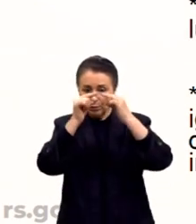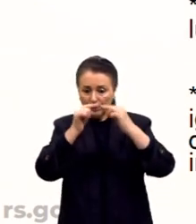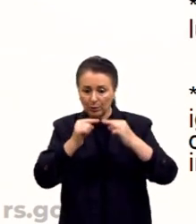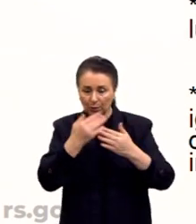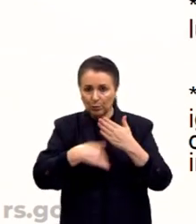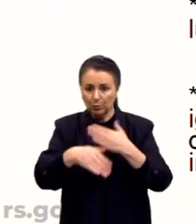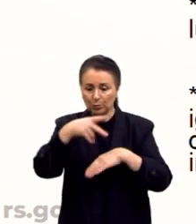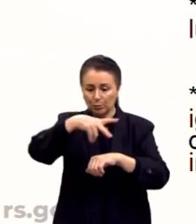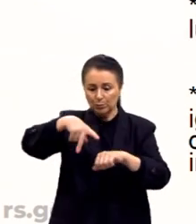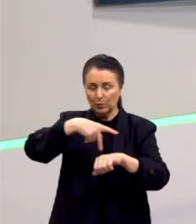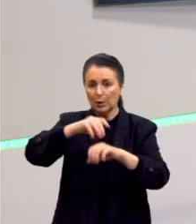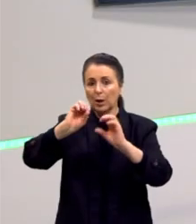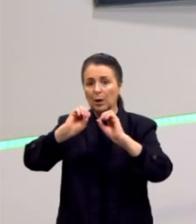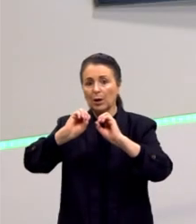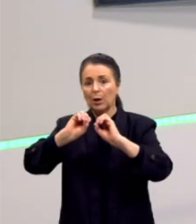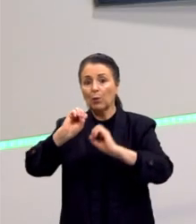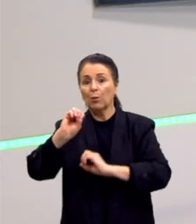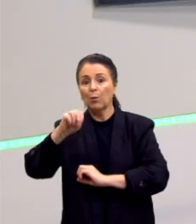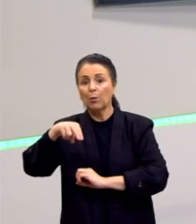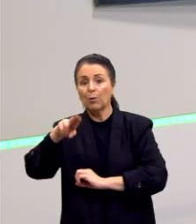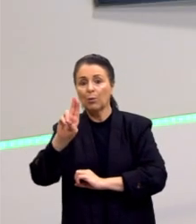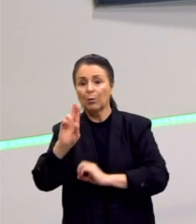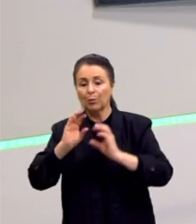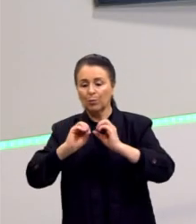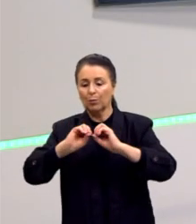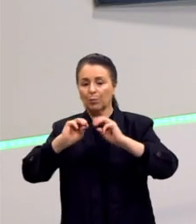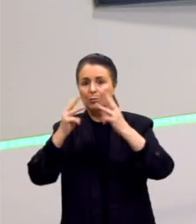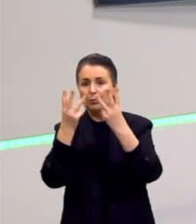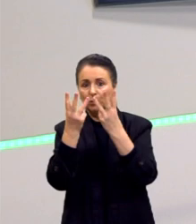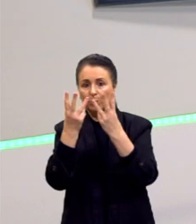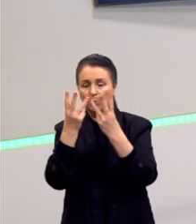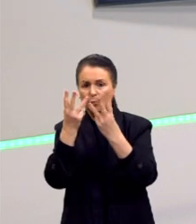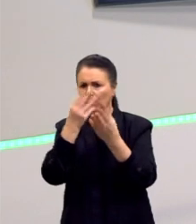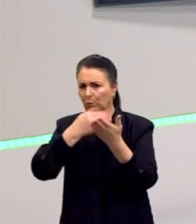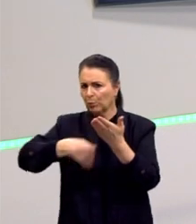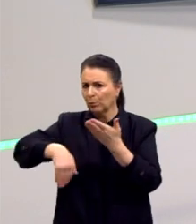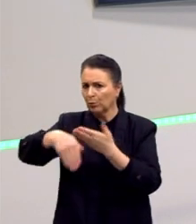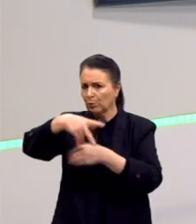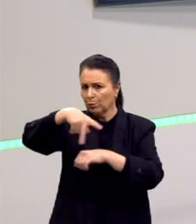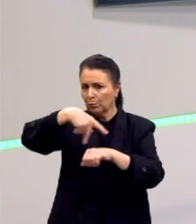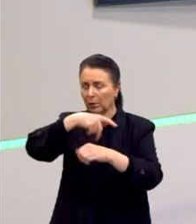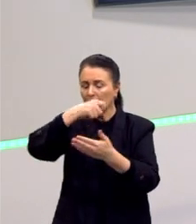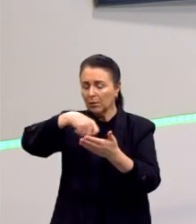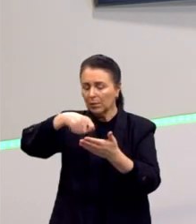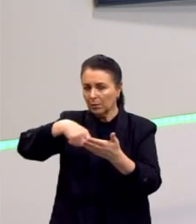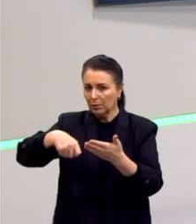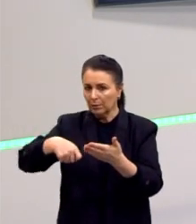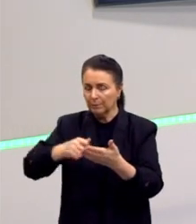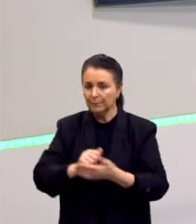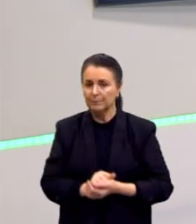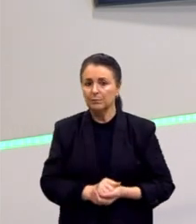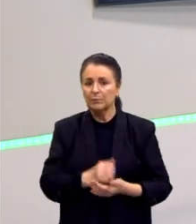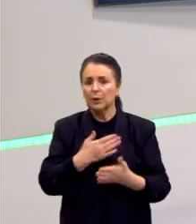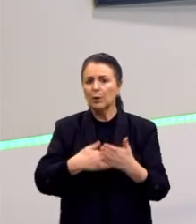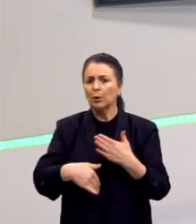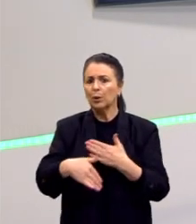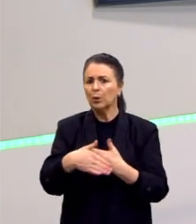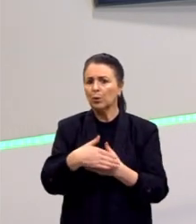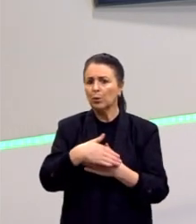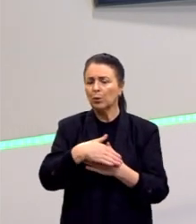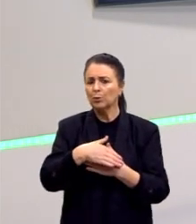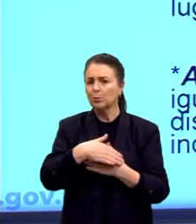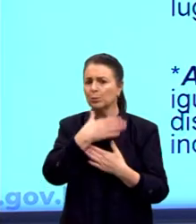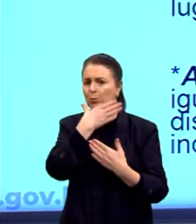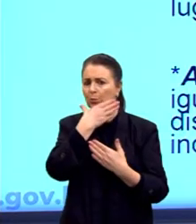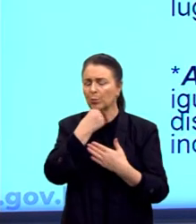a ONU apenas fez essa organização, mas que todos os países assinaram isso de forma veemente. Todos os seres humanos nascem